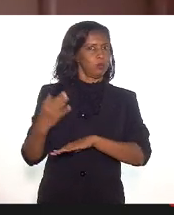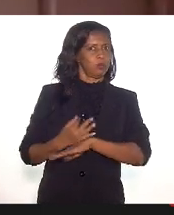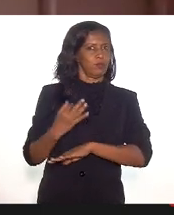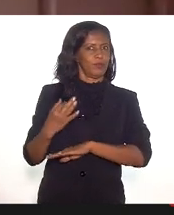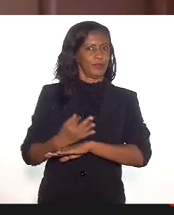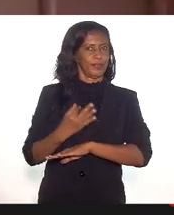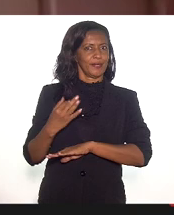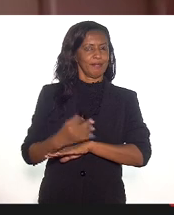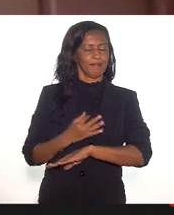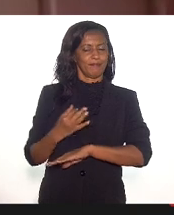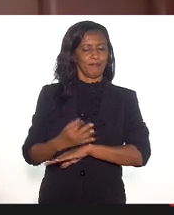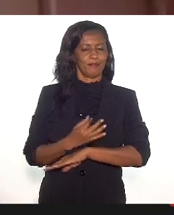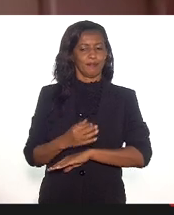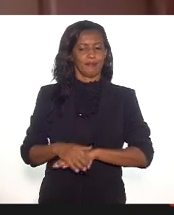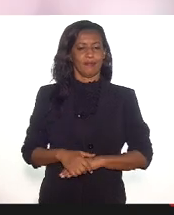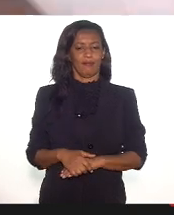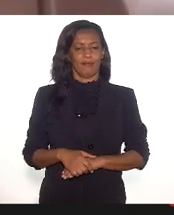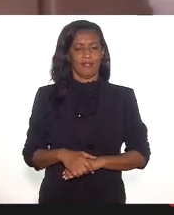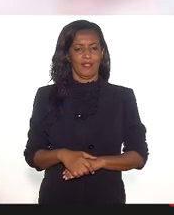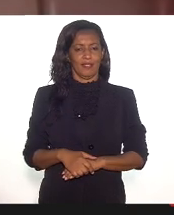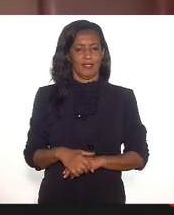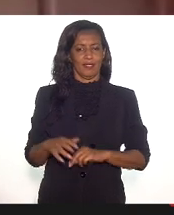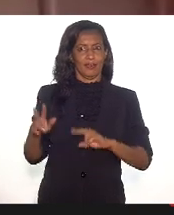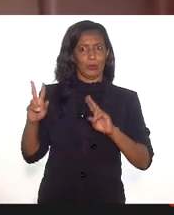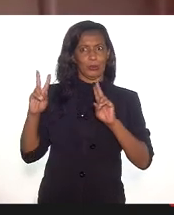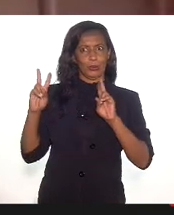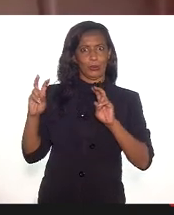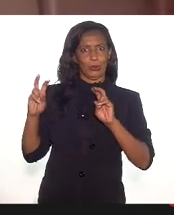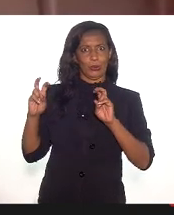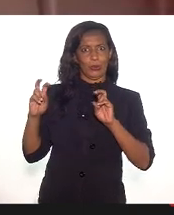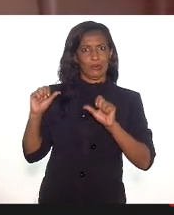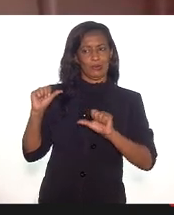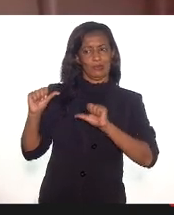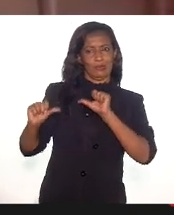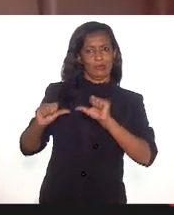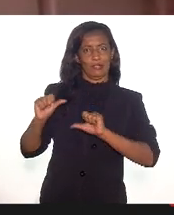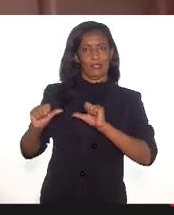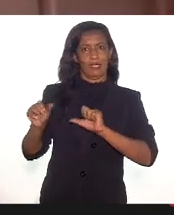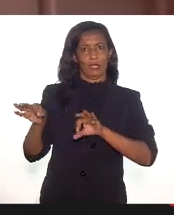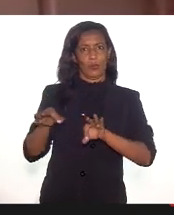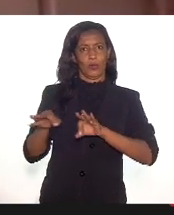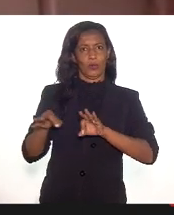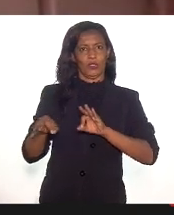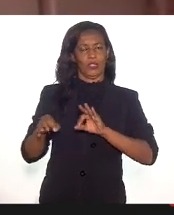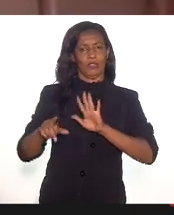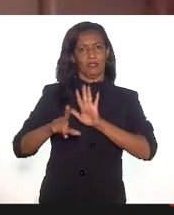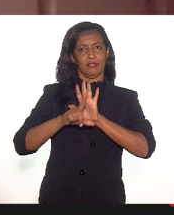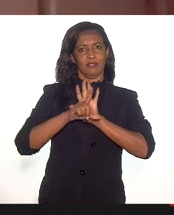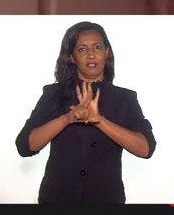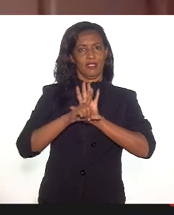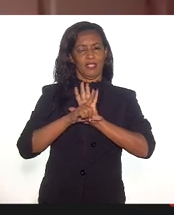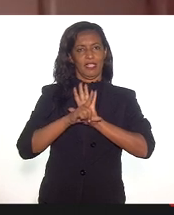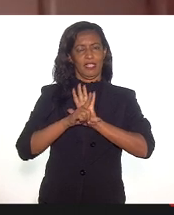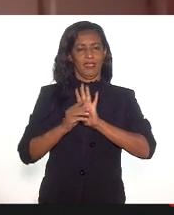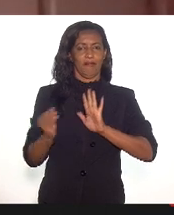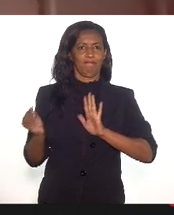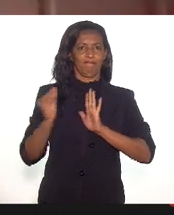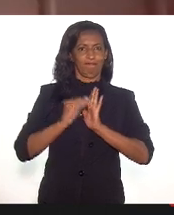a esse dessancionamento do projeto de lei que instituía